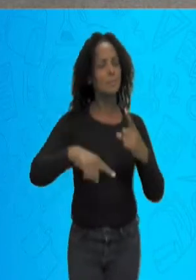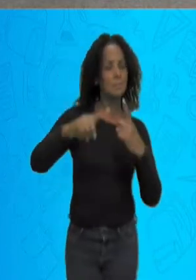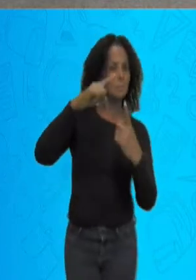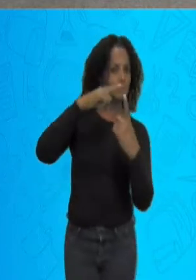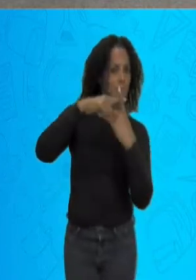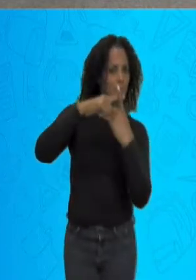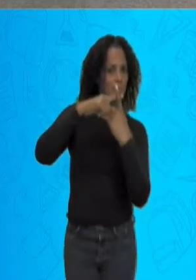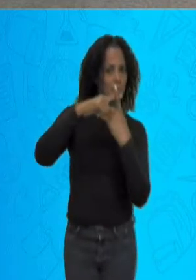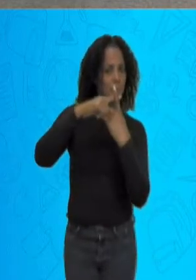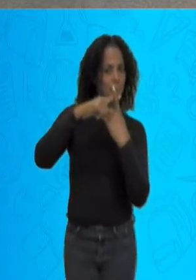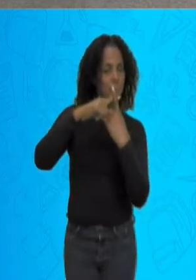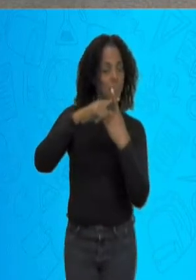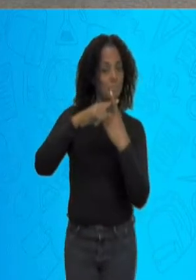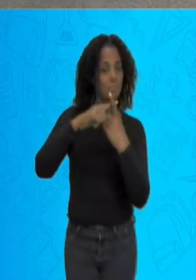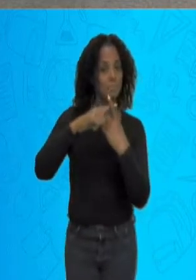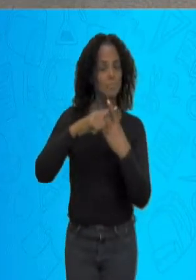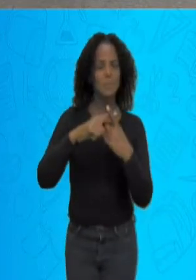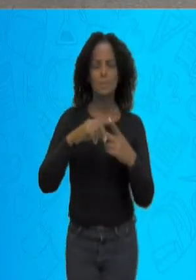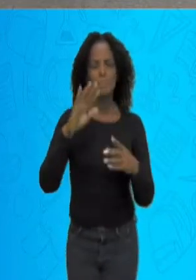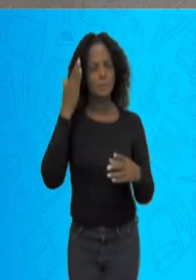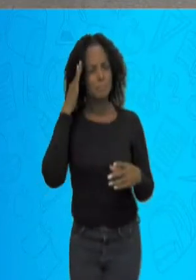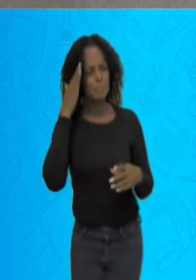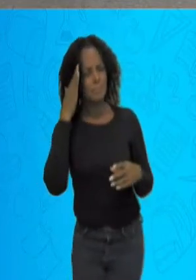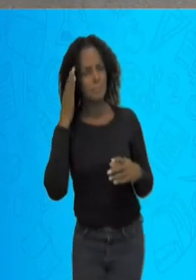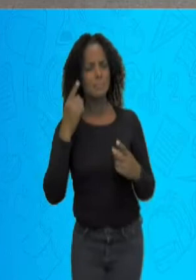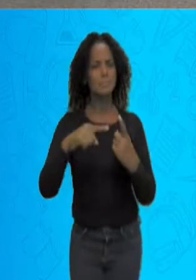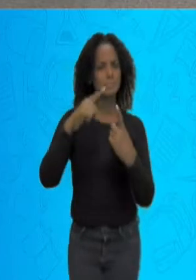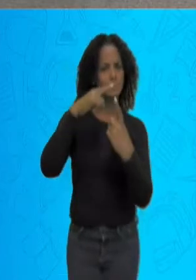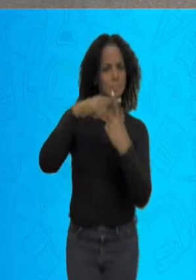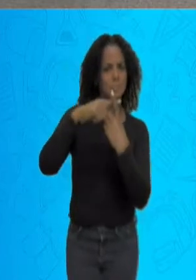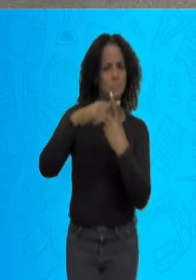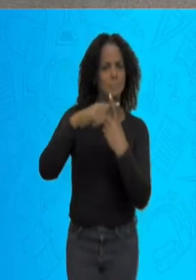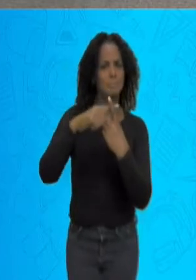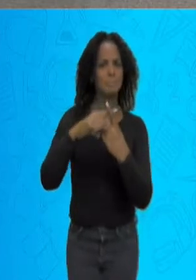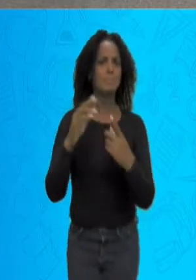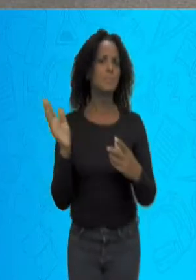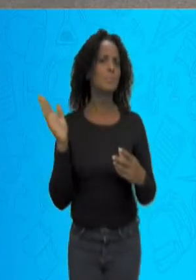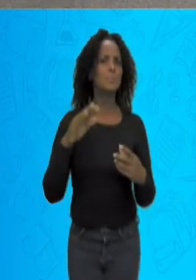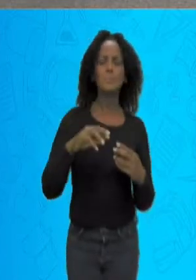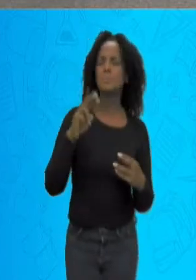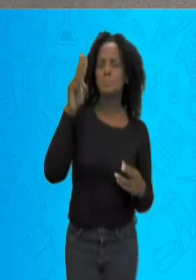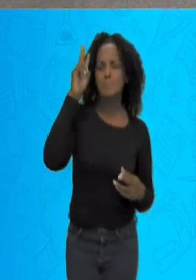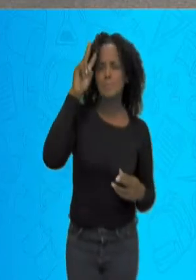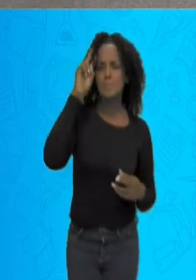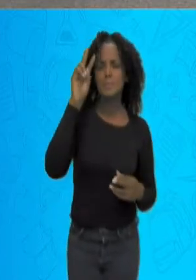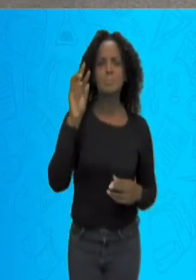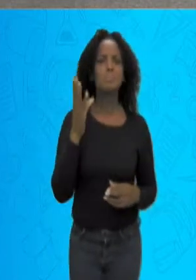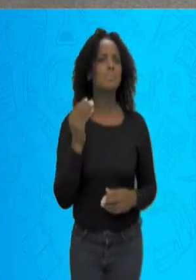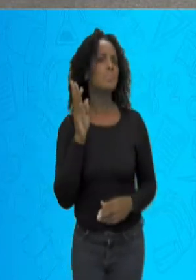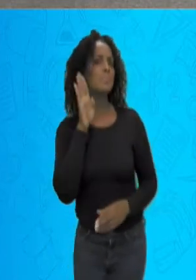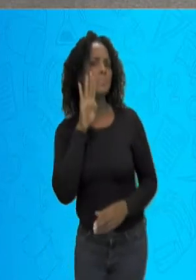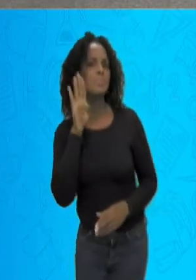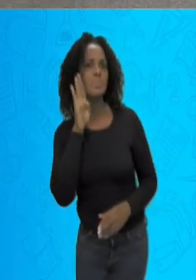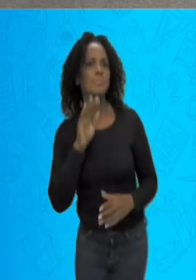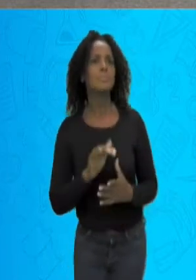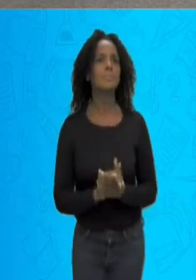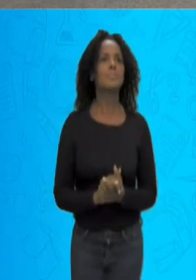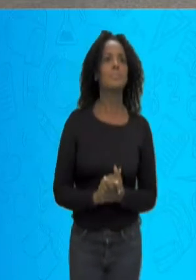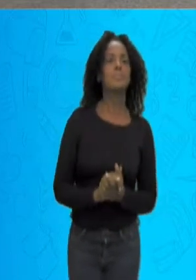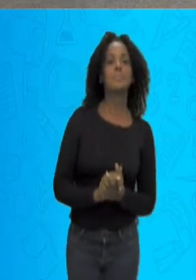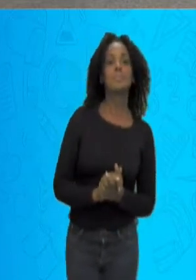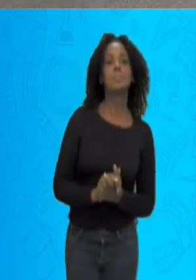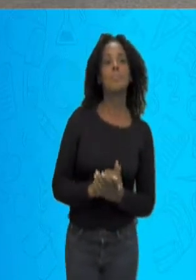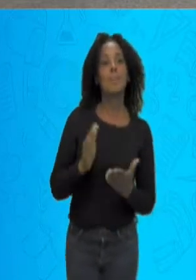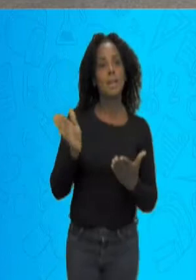adição. Só que para podermos entender a adição, eu trouxe uma história bem legal para vocês. Vamos